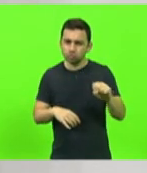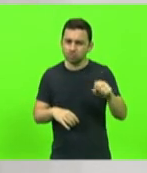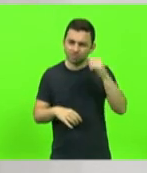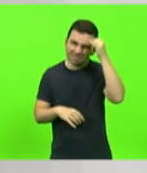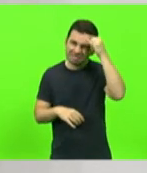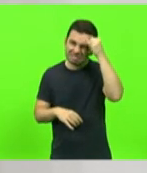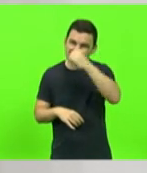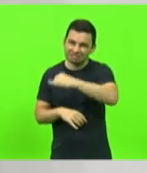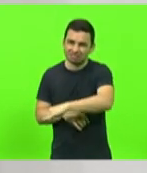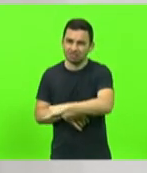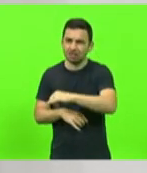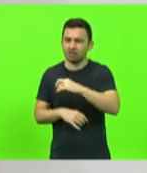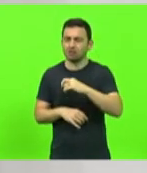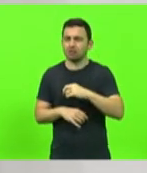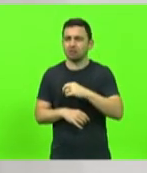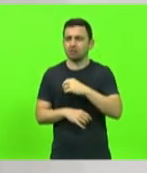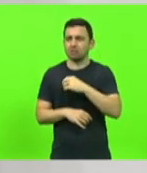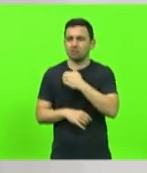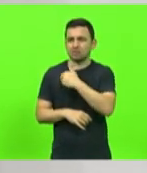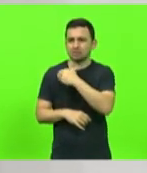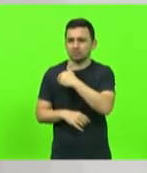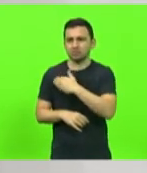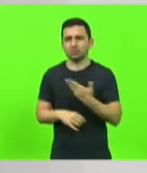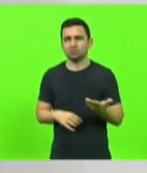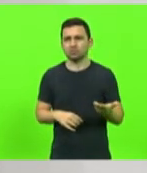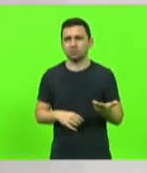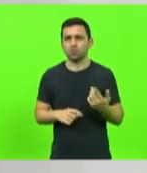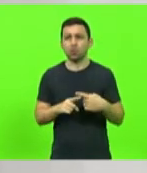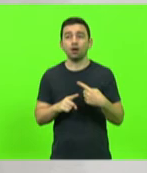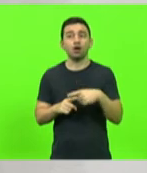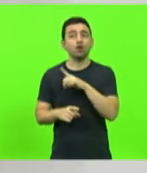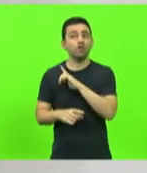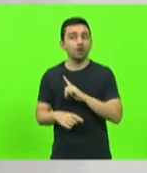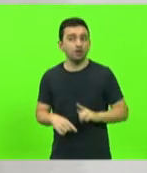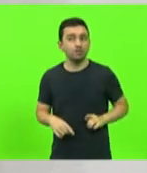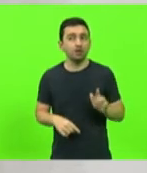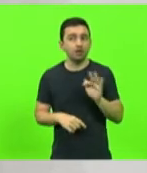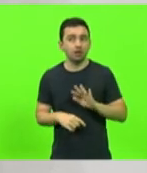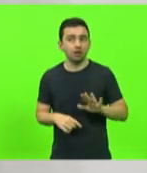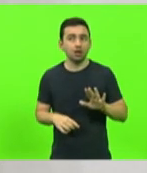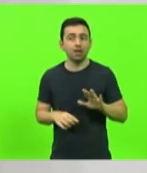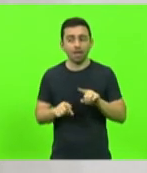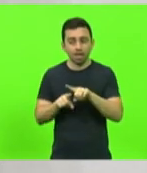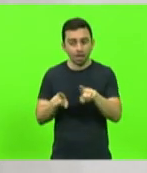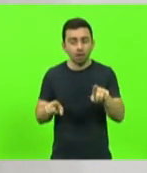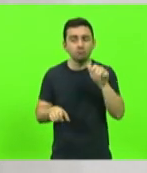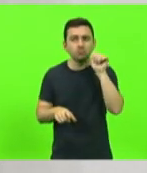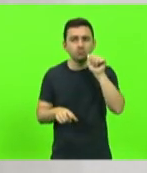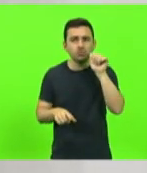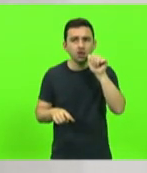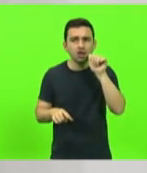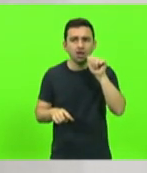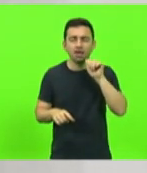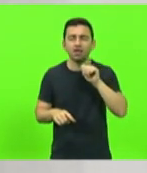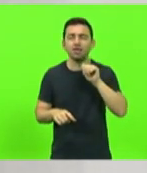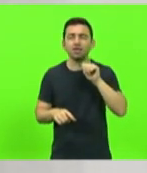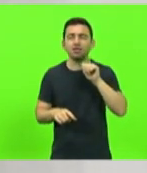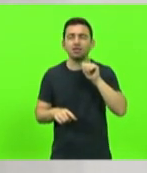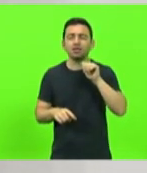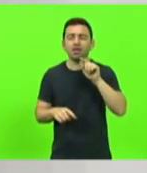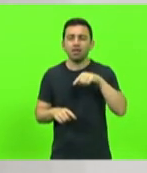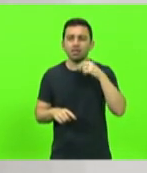já houve no governo federal. Por quê? Porque mulheres negras também são as que mais sofrem violência